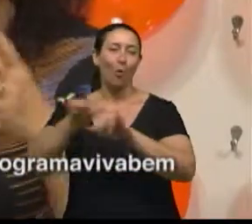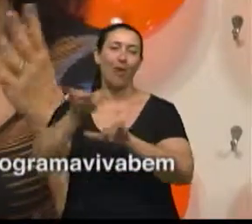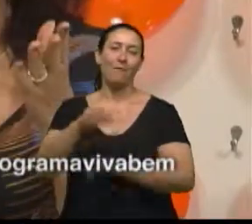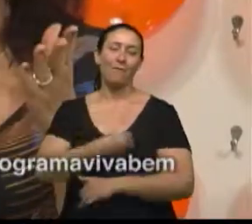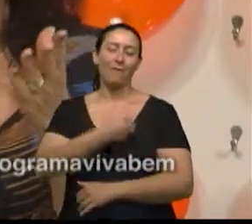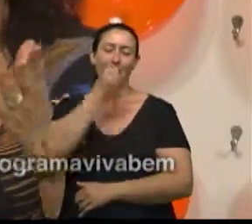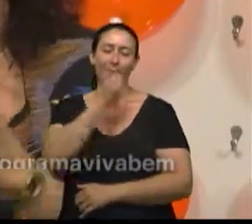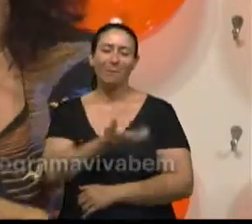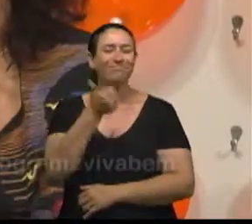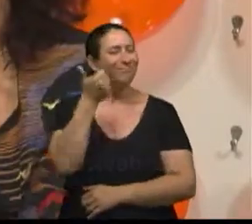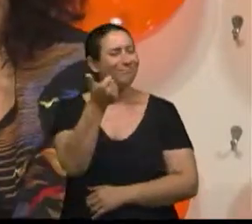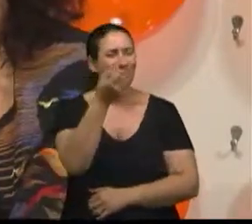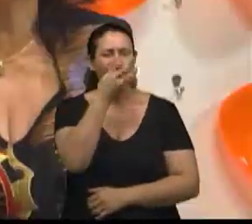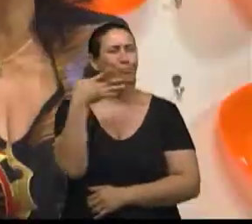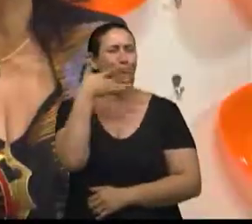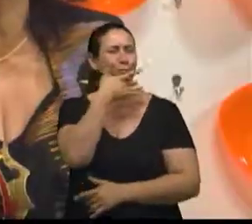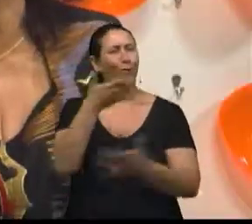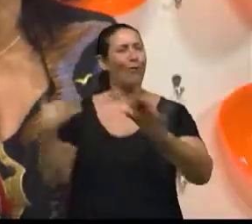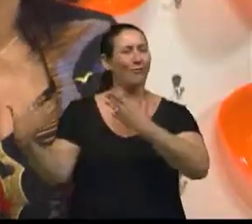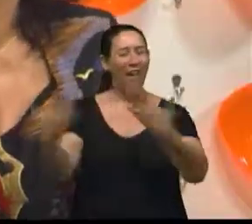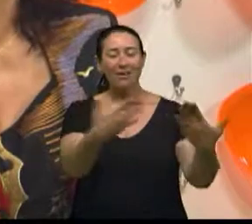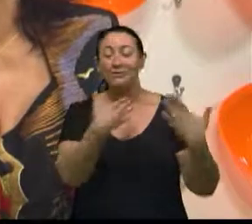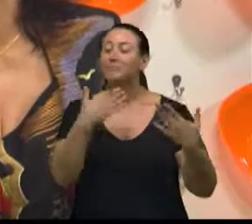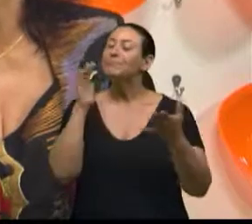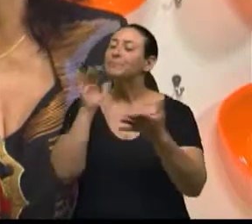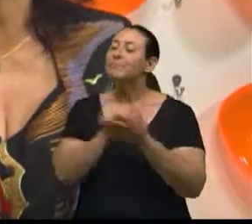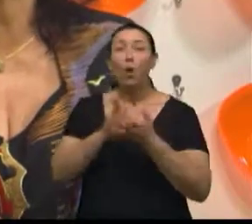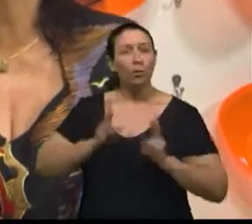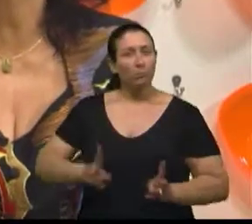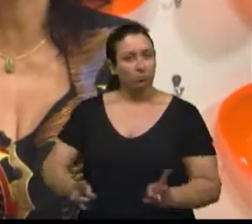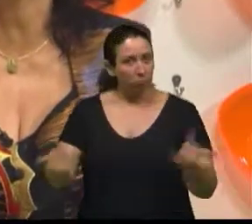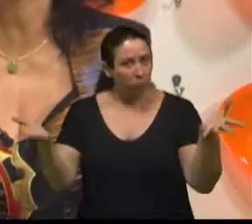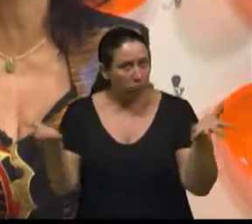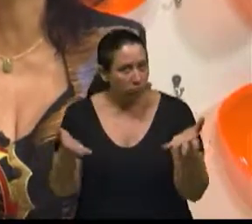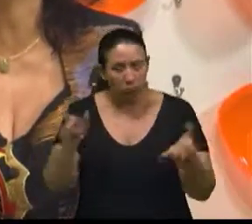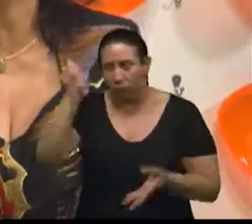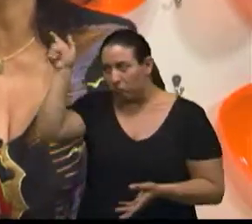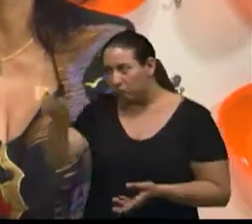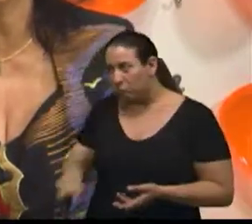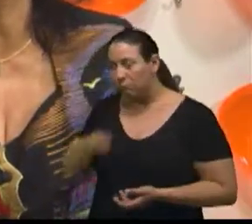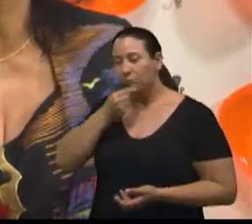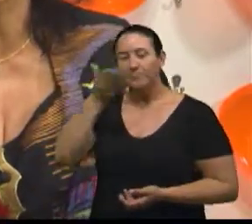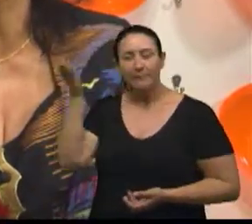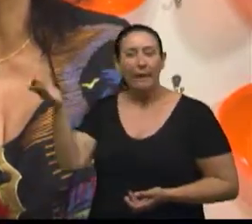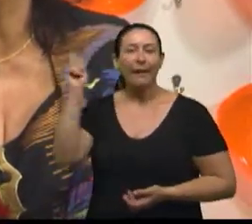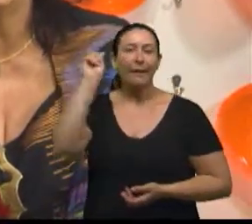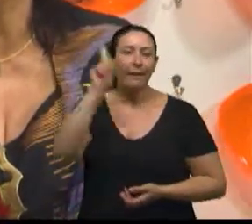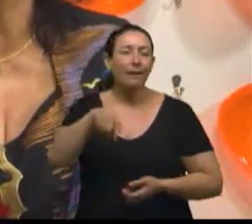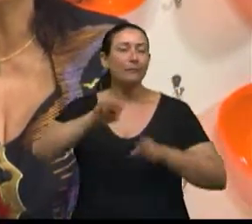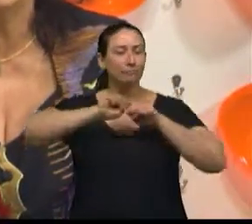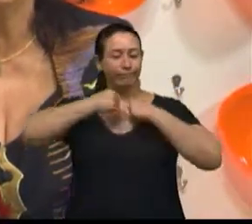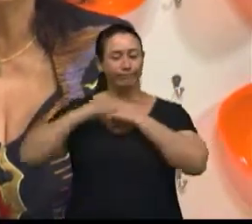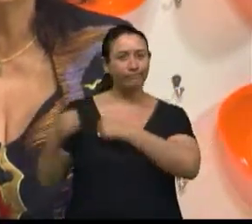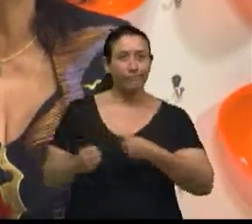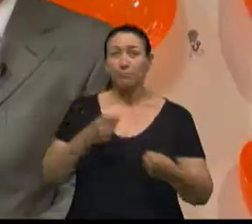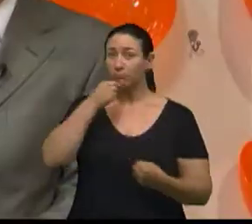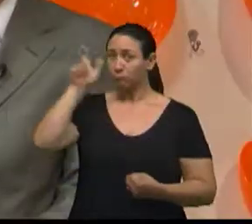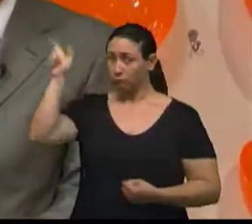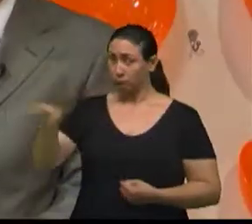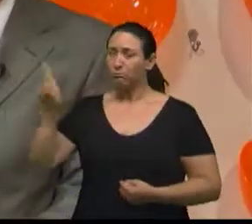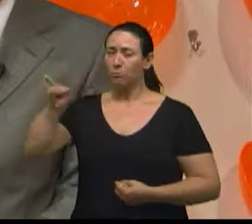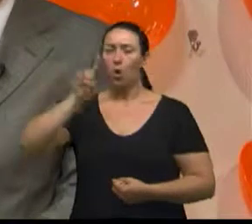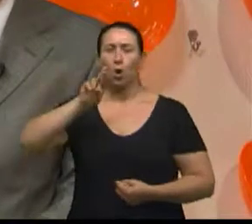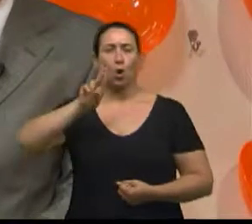Então, bom falar com vocês nessas mídias, né? Continuamos a nossa conversa aqui sobre quedas e fraturas com o médico ortopedista